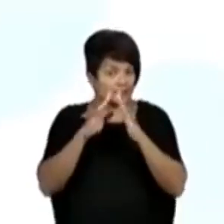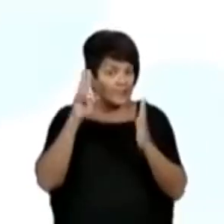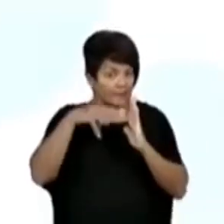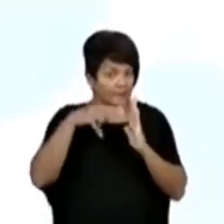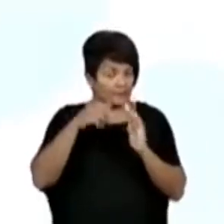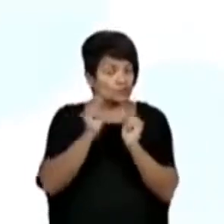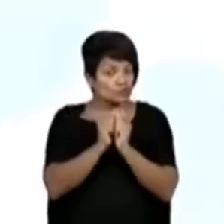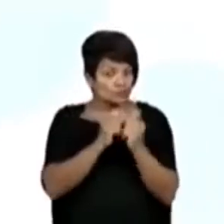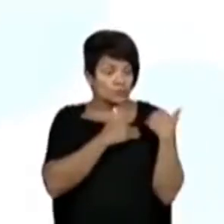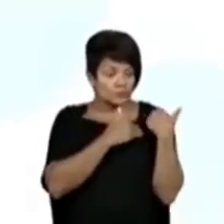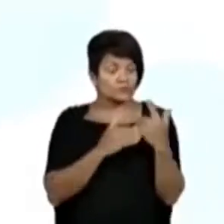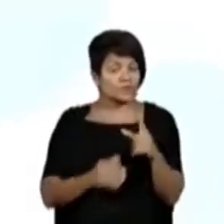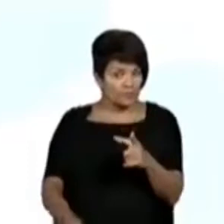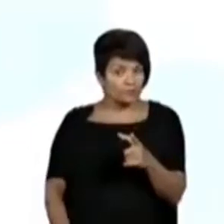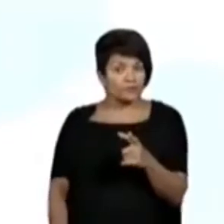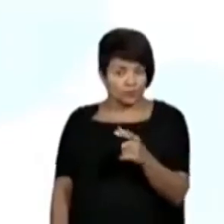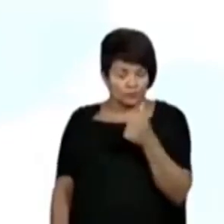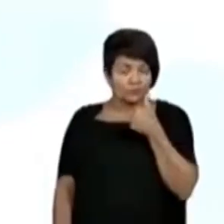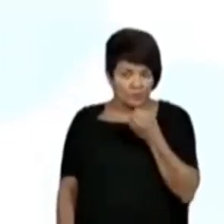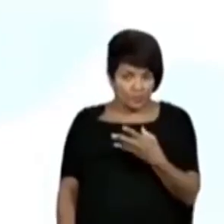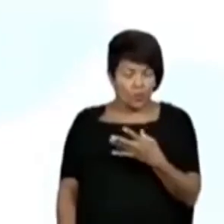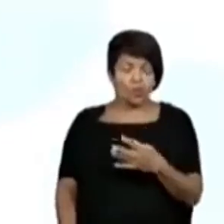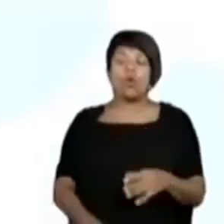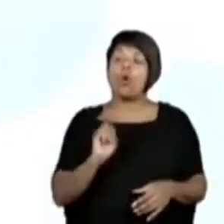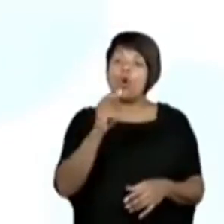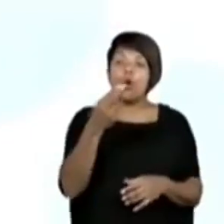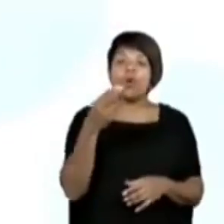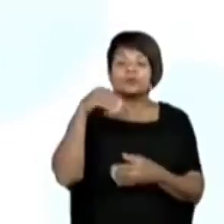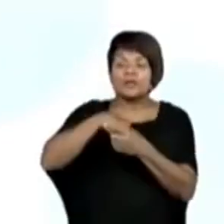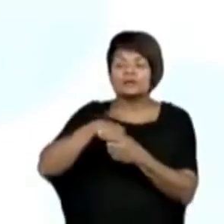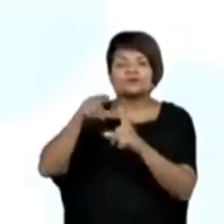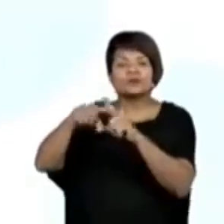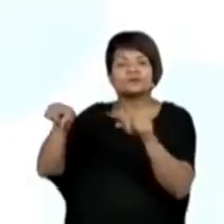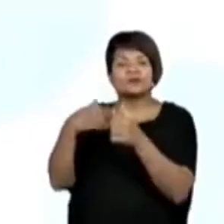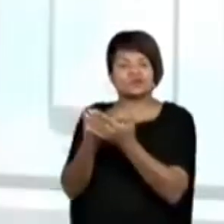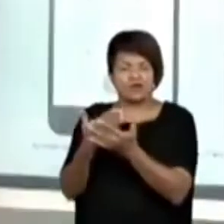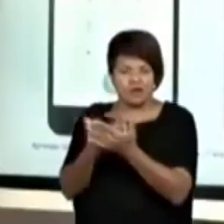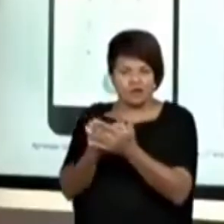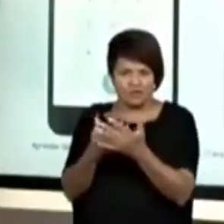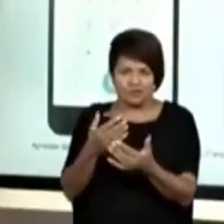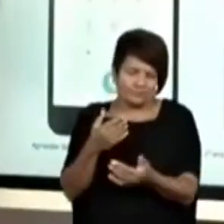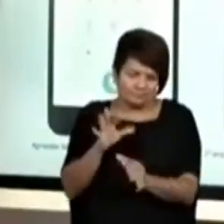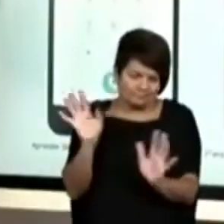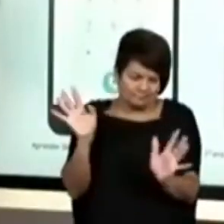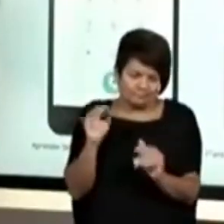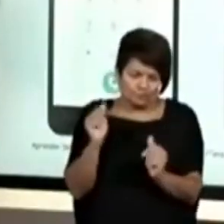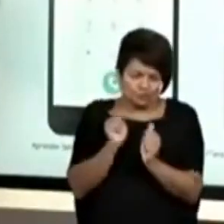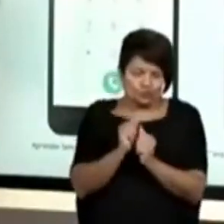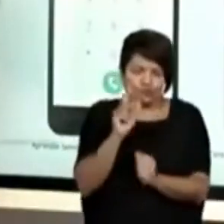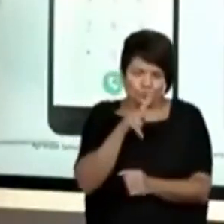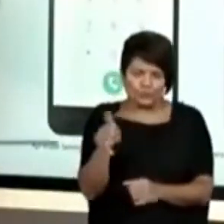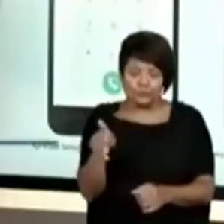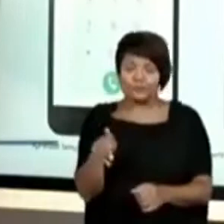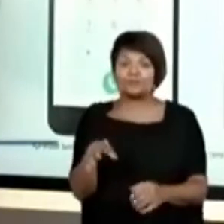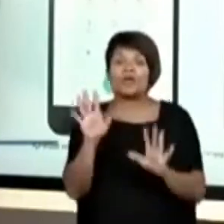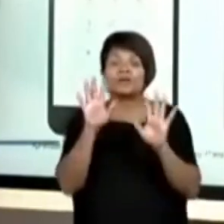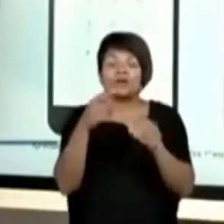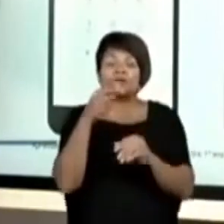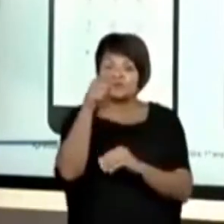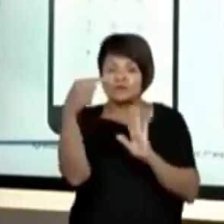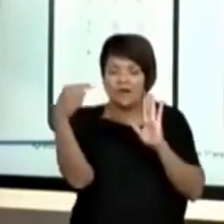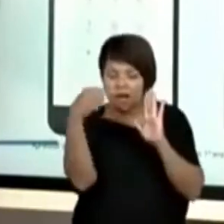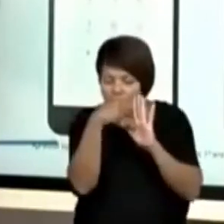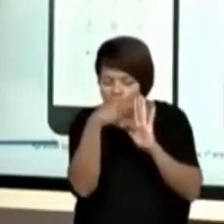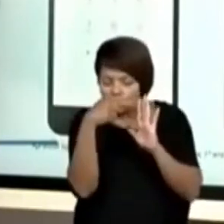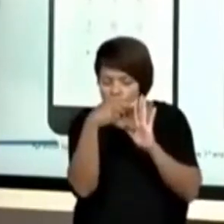Junto com o seu responsável ou na escola junto com a Pro, vocês vão ler os números. Então, você vai apontar para o número